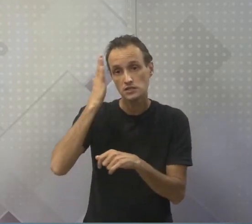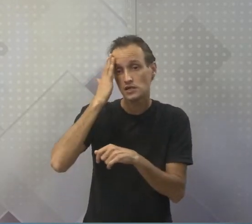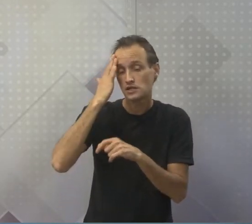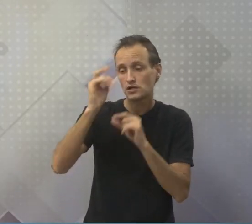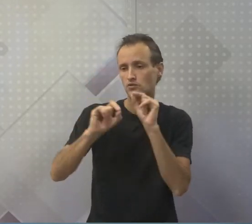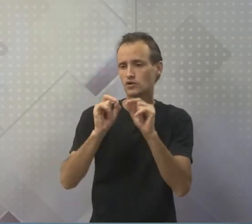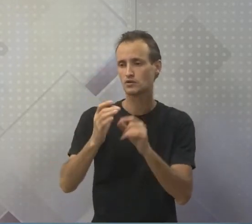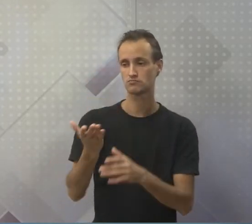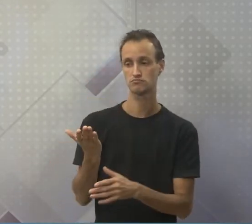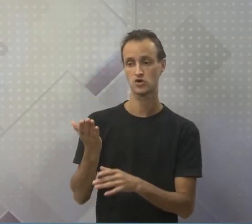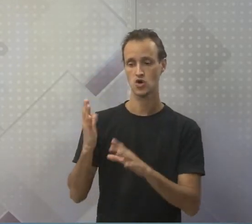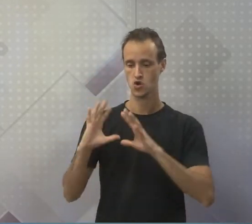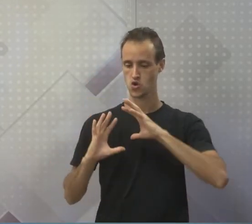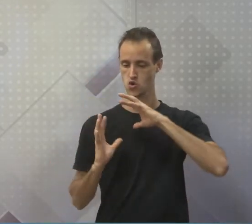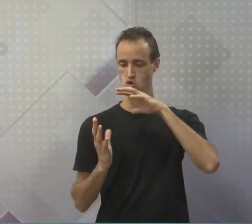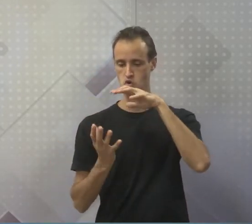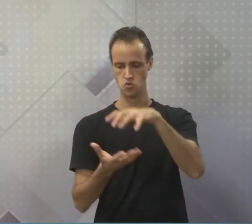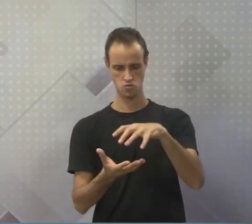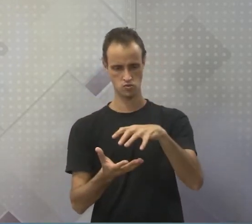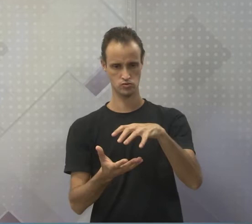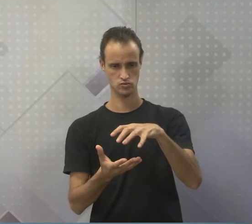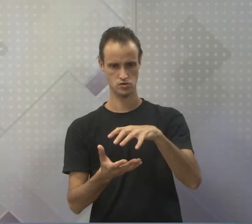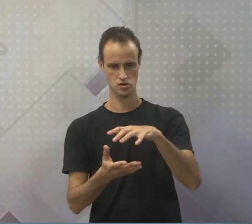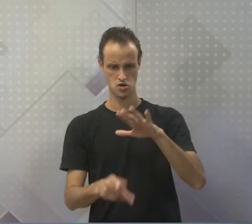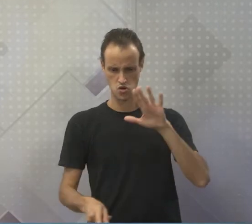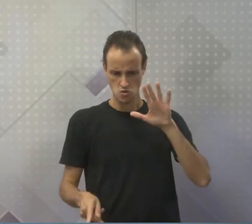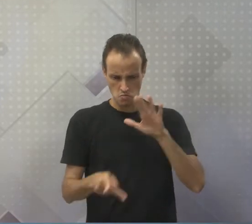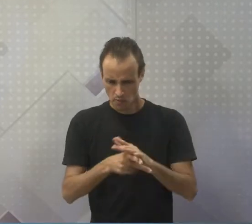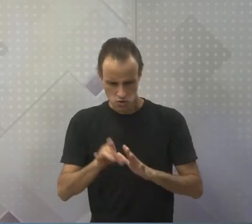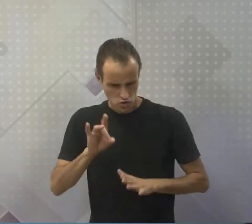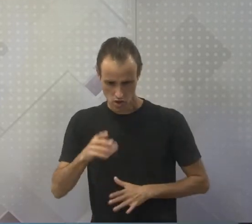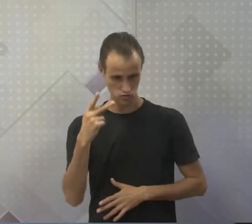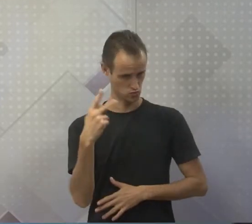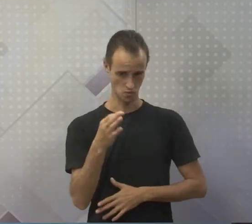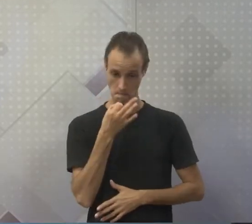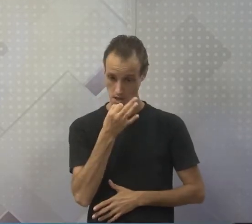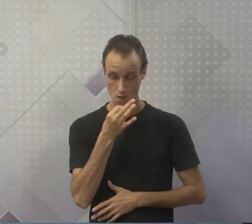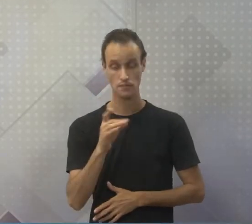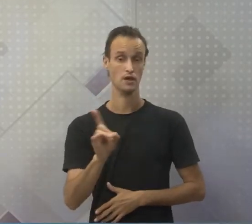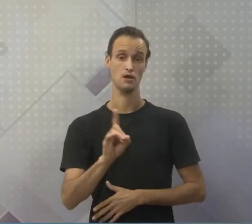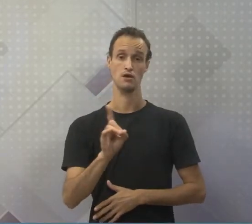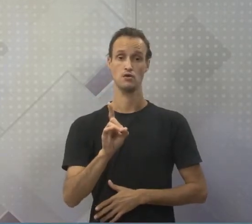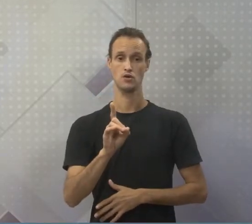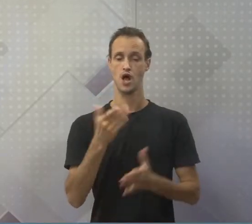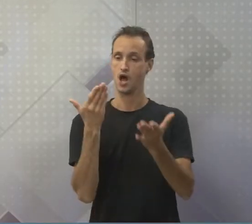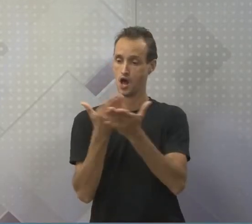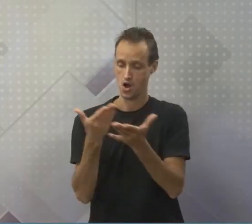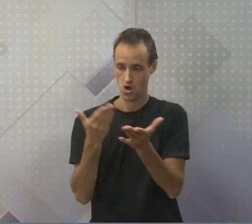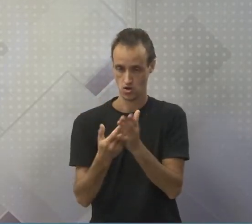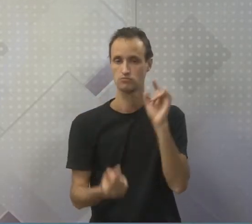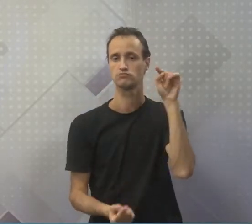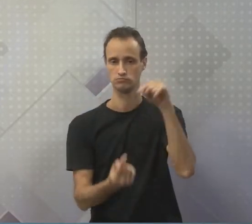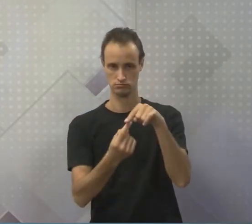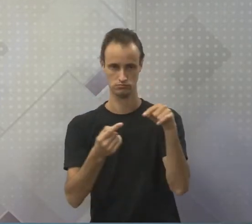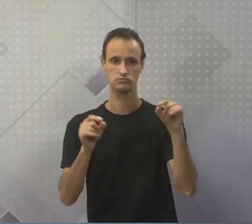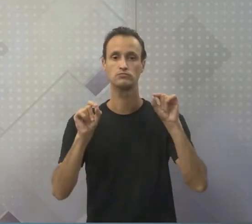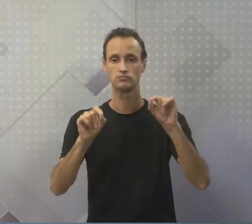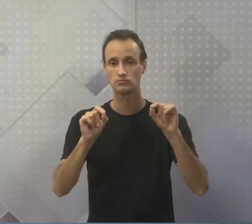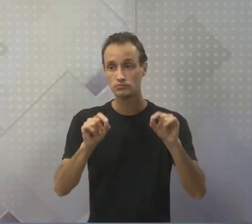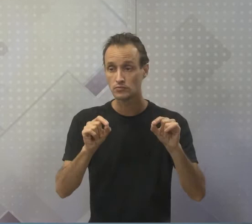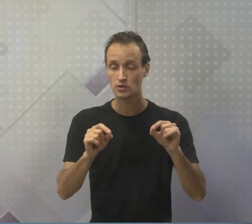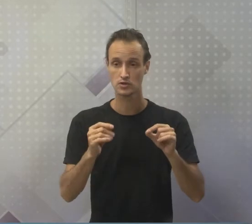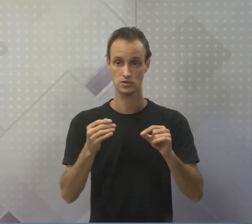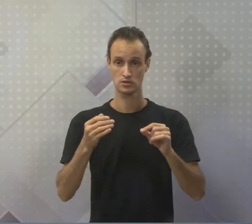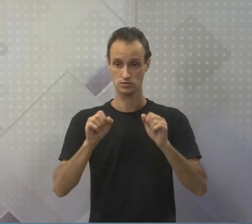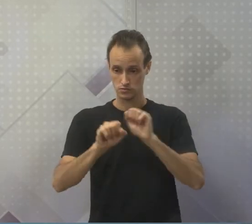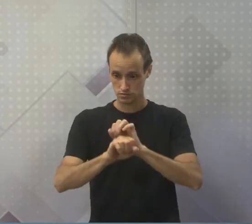mundo não para em você. Você tem que entender, e essa aula serve para isso, para que você